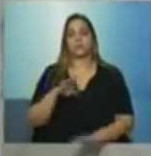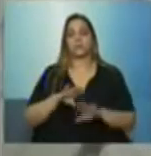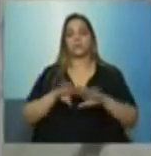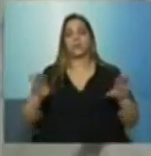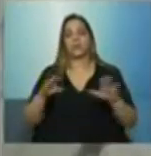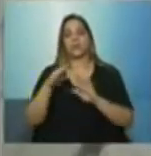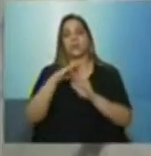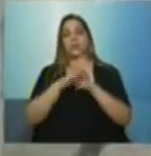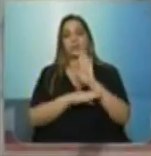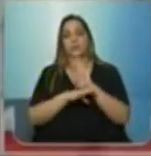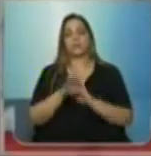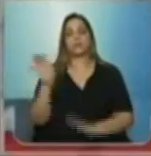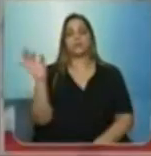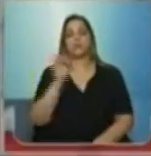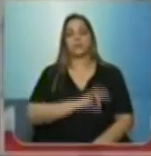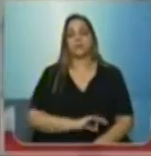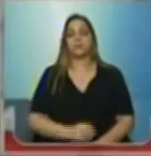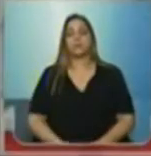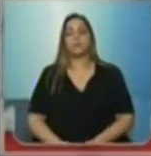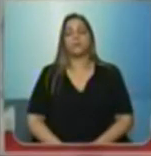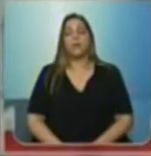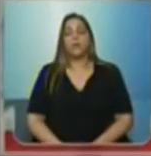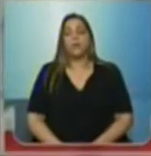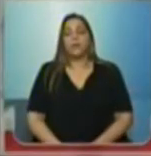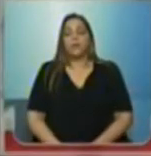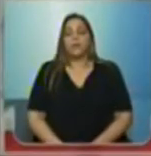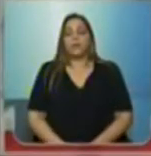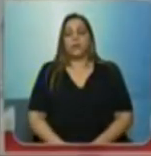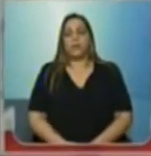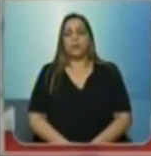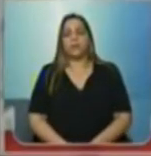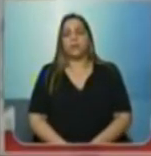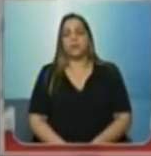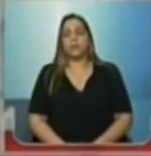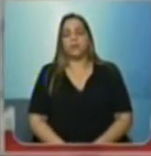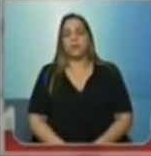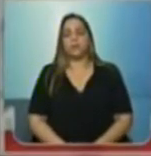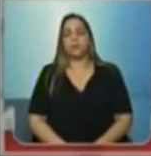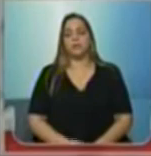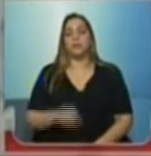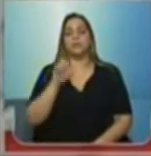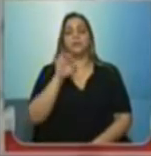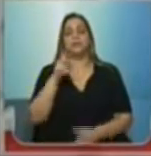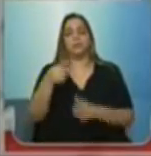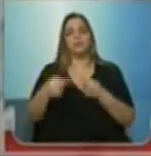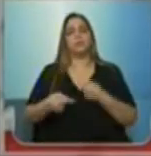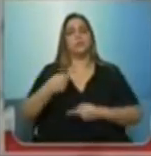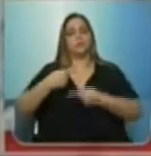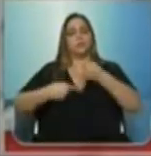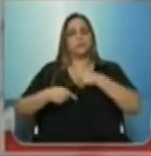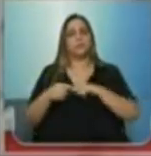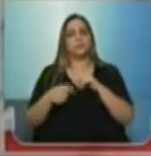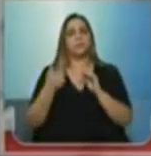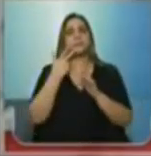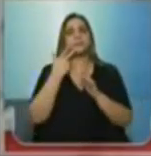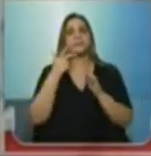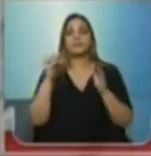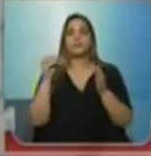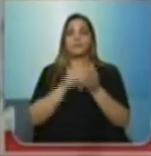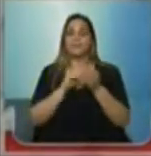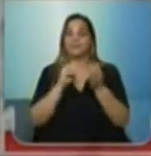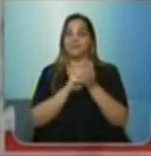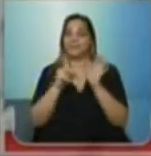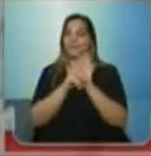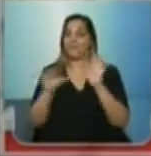redução, sem a redução dos salários, logicamente, que seria um contrassenso, seria inclusive ilegal e